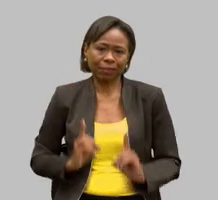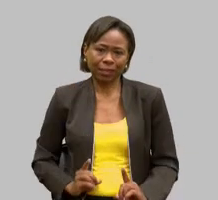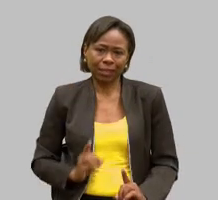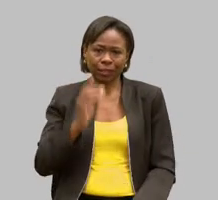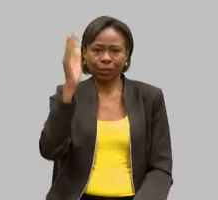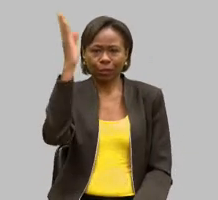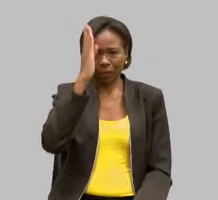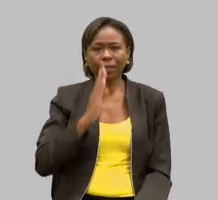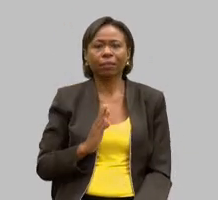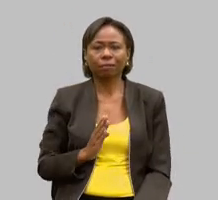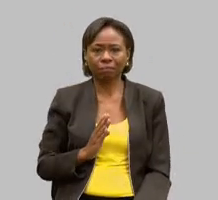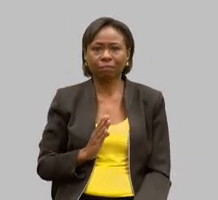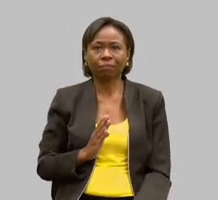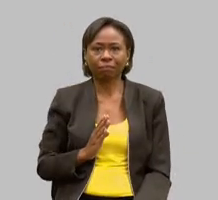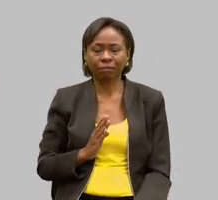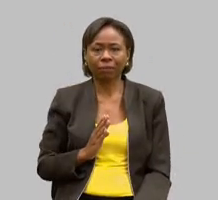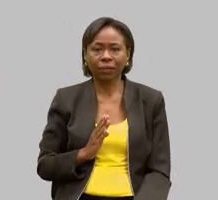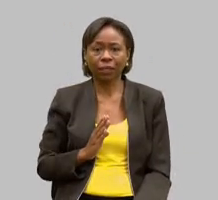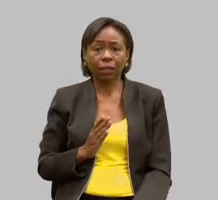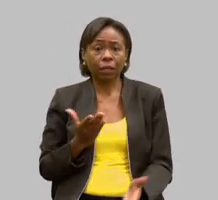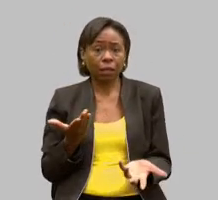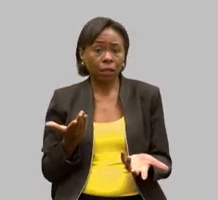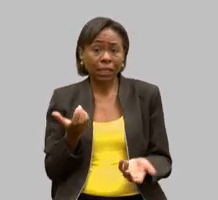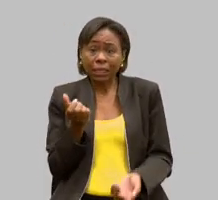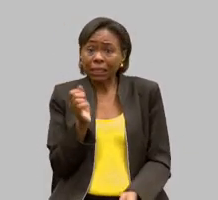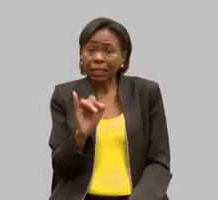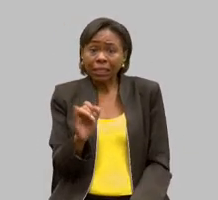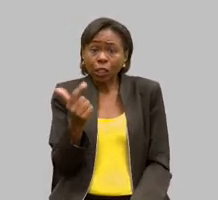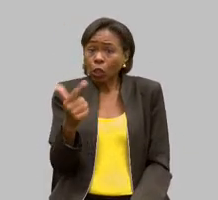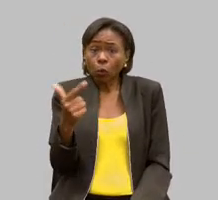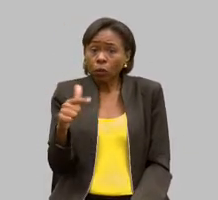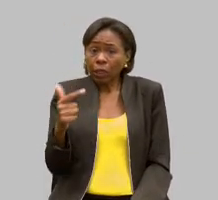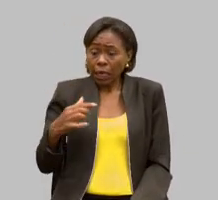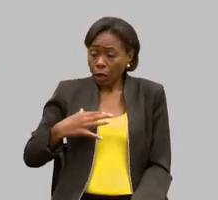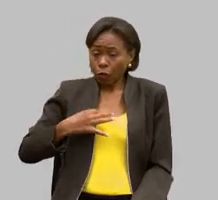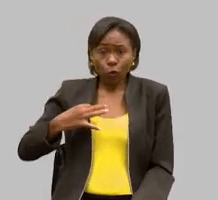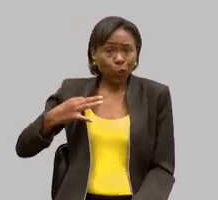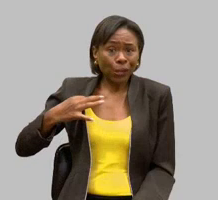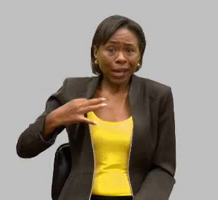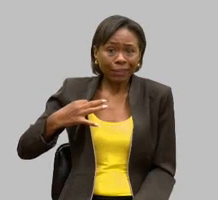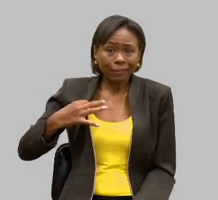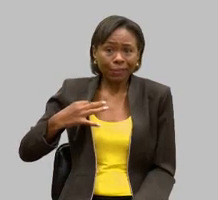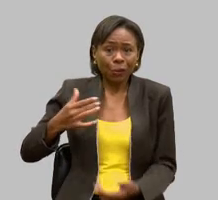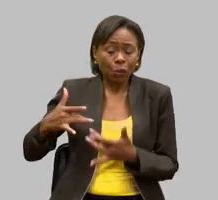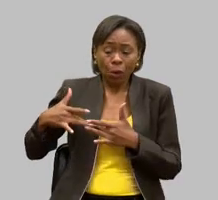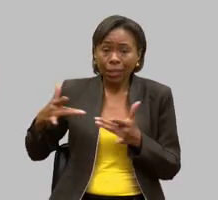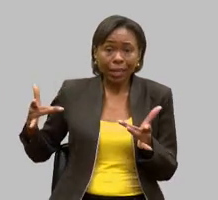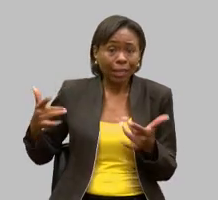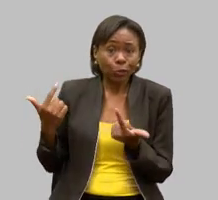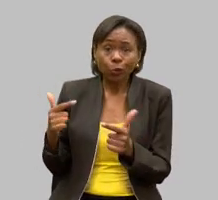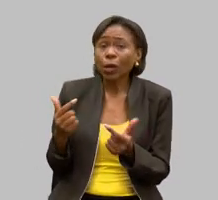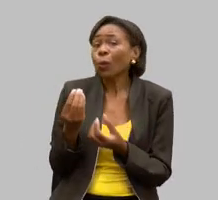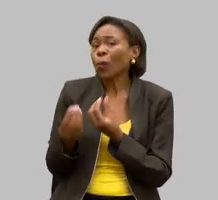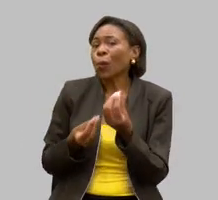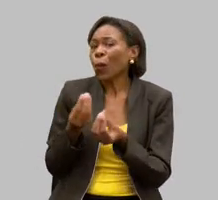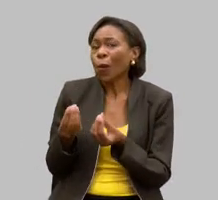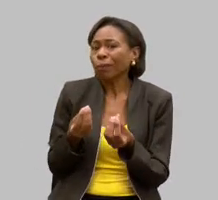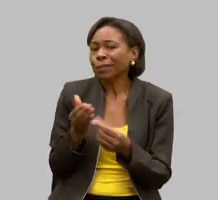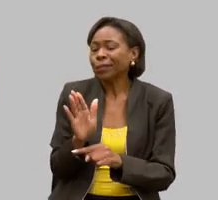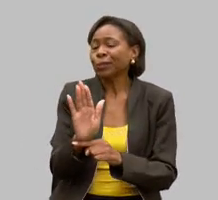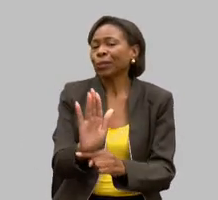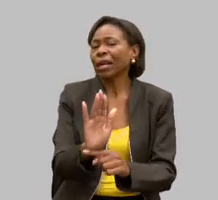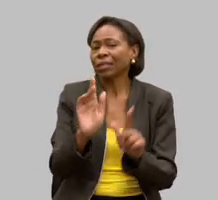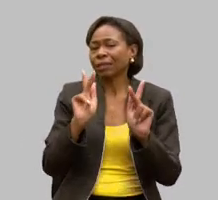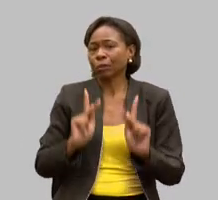sem o trabalho dos voluntários como nós vamos atender essas pessoas sem a capilaridade do governo chegando até as pontas as